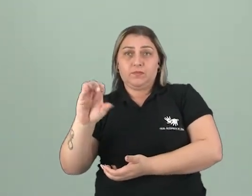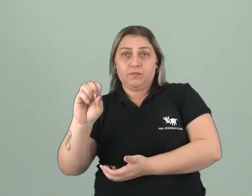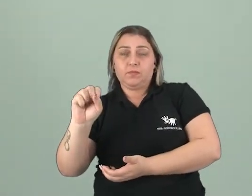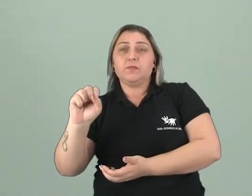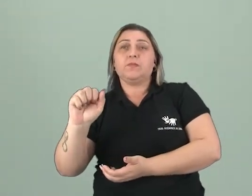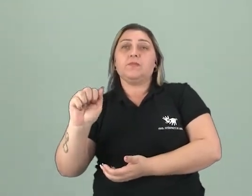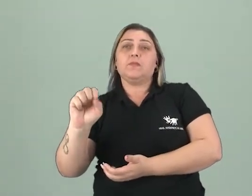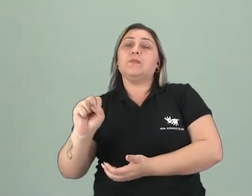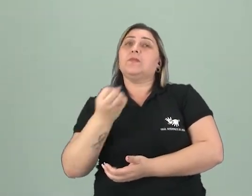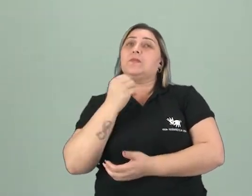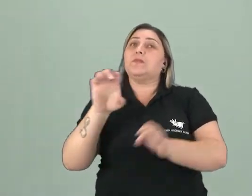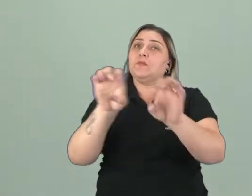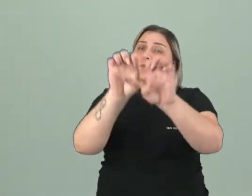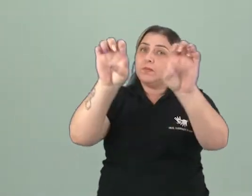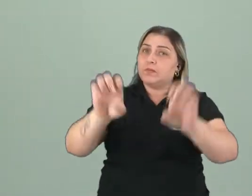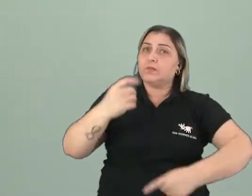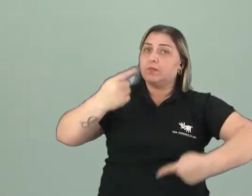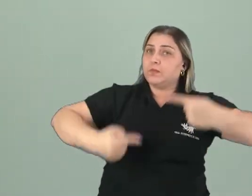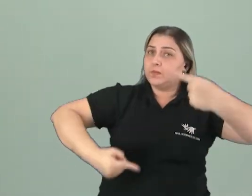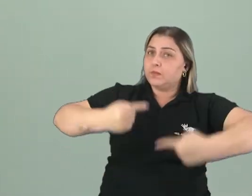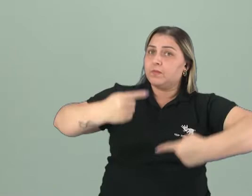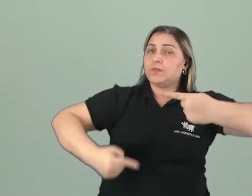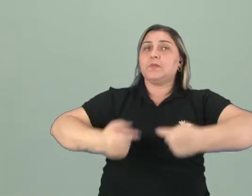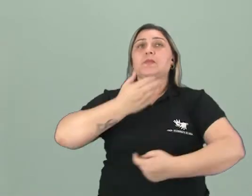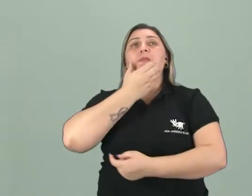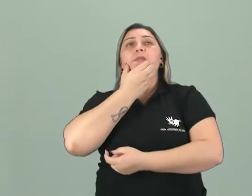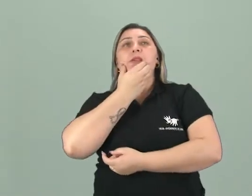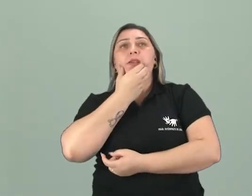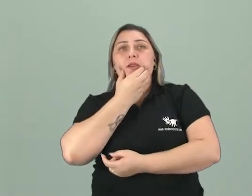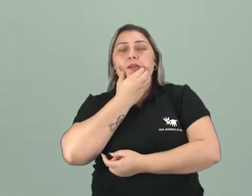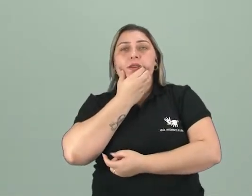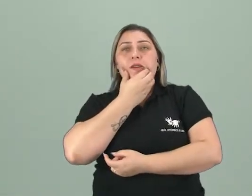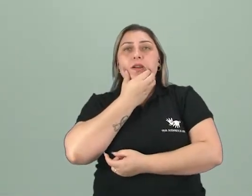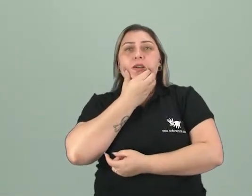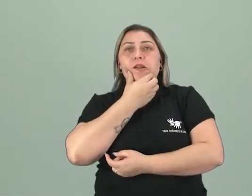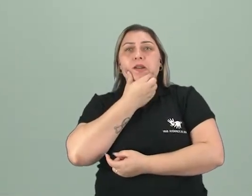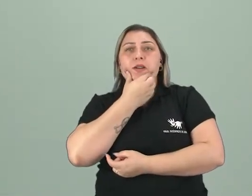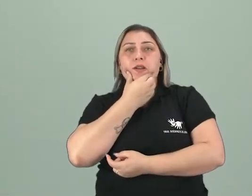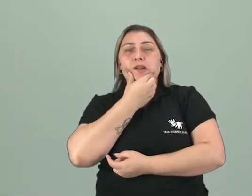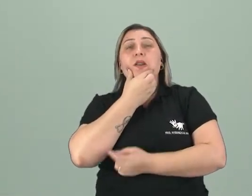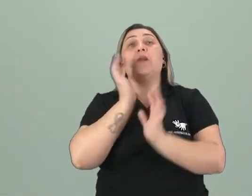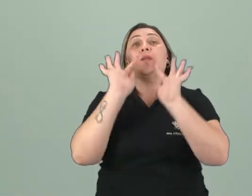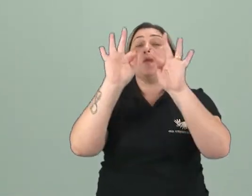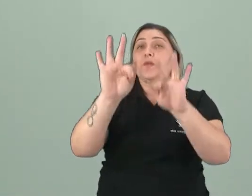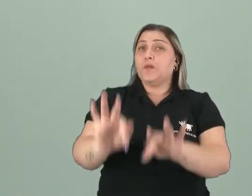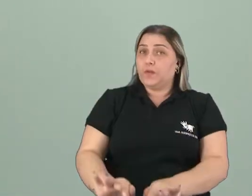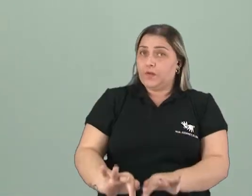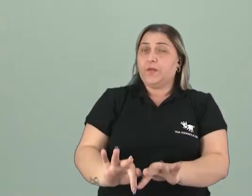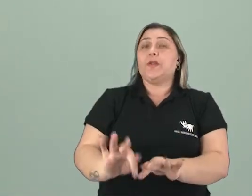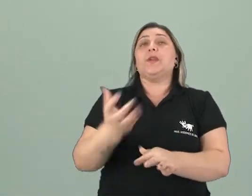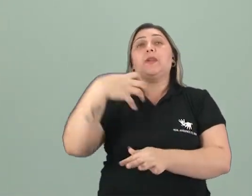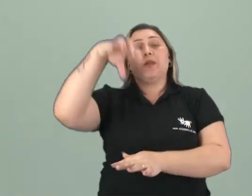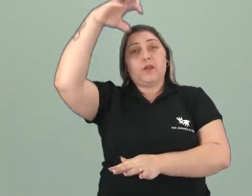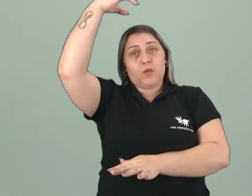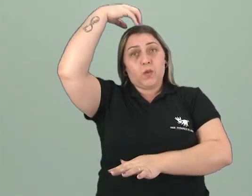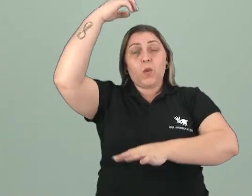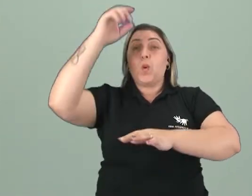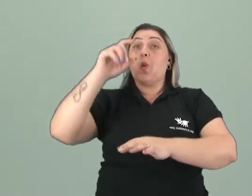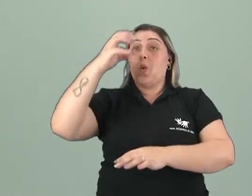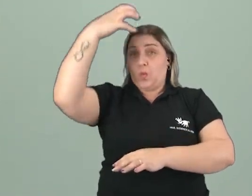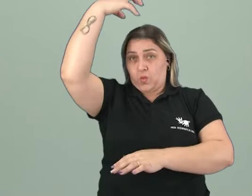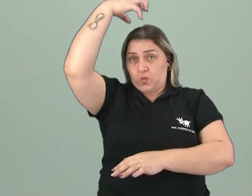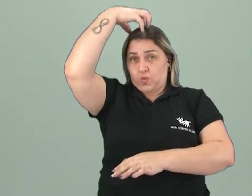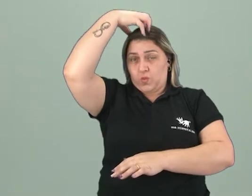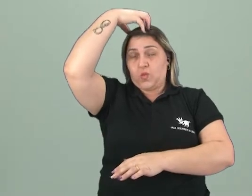estruturas políticas da Inglaterra justamente por isso. Por pôr fim no sistema de monarquia absolutista, onde o rei que